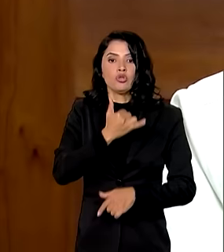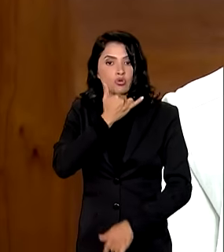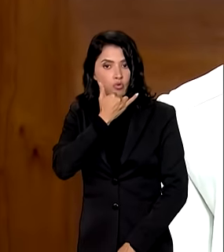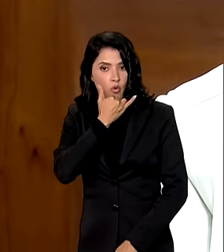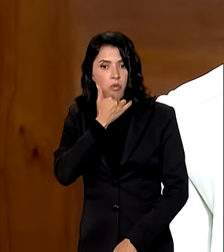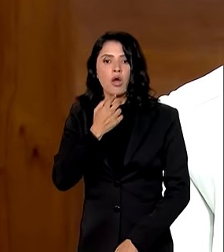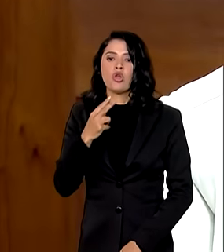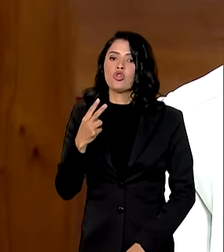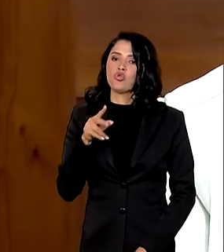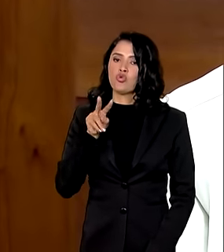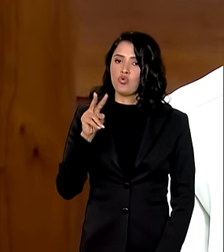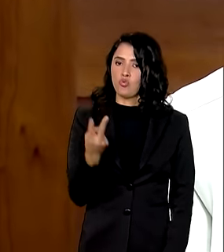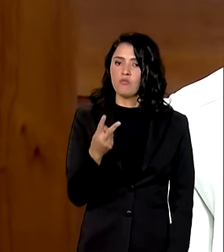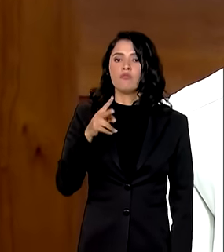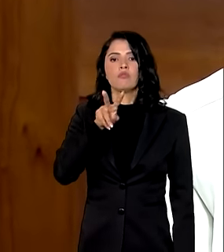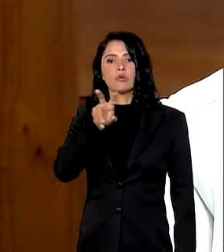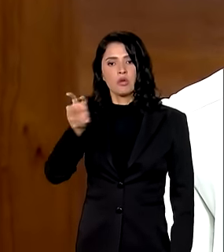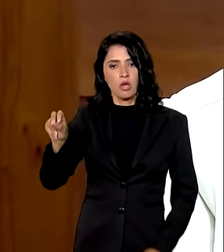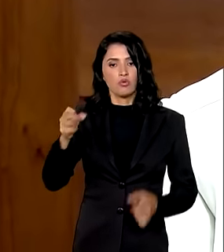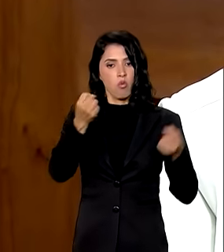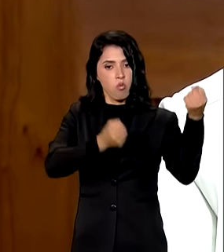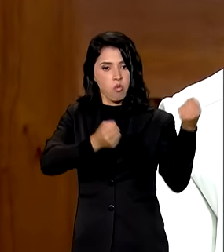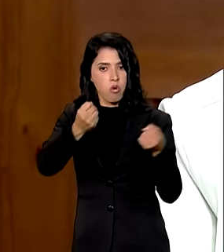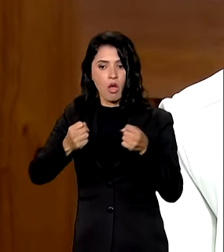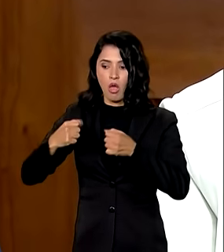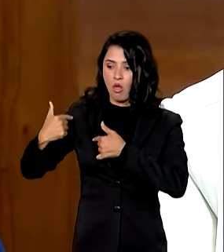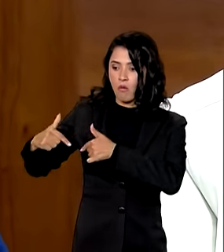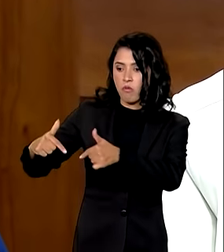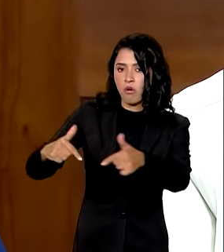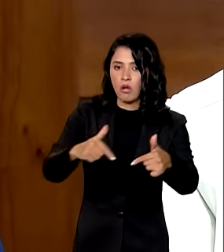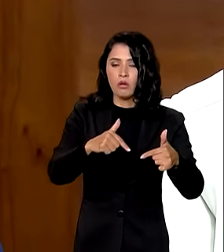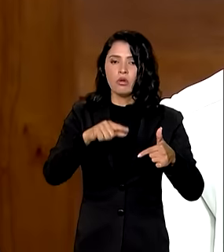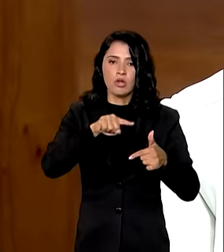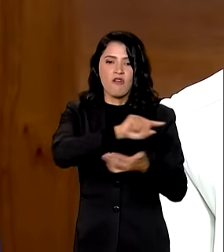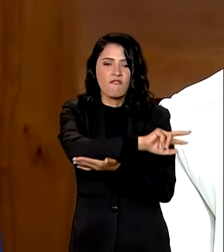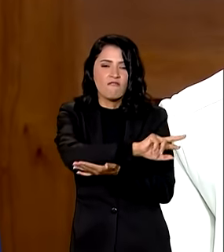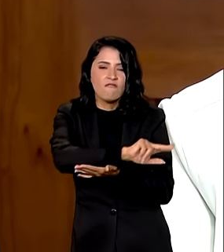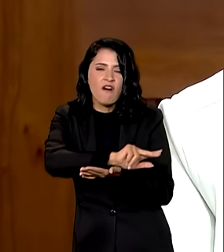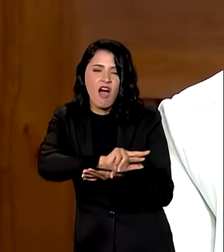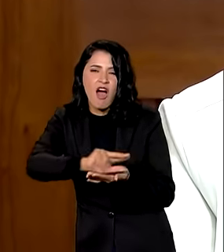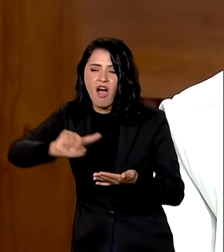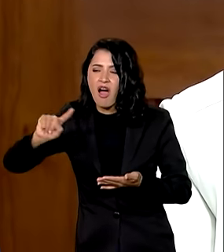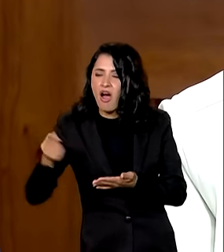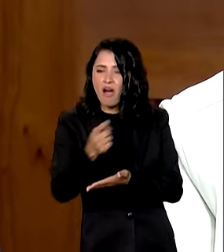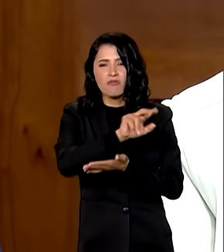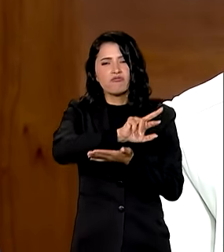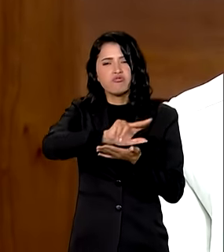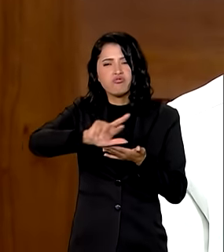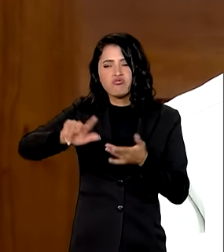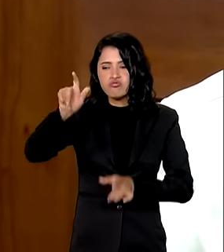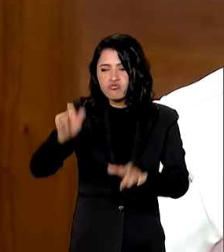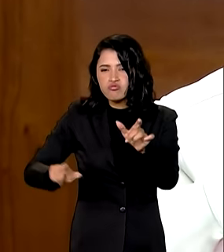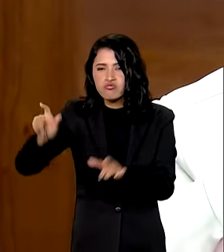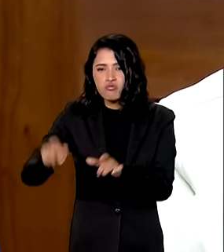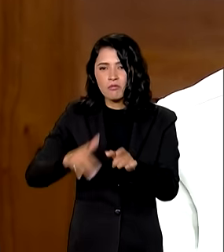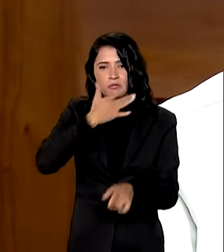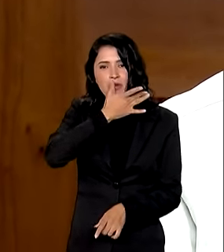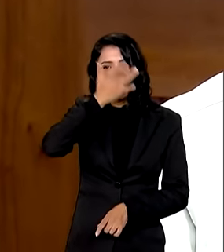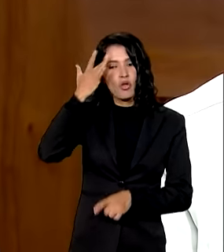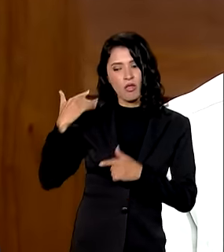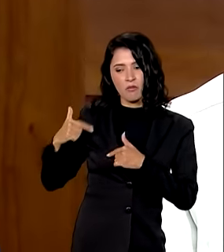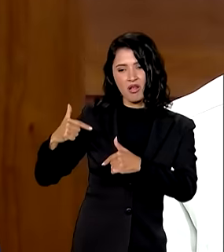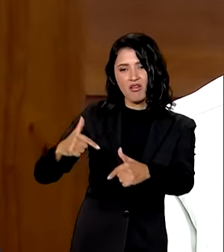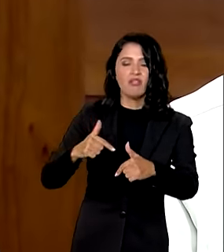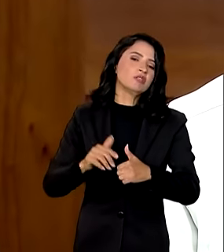direto trabalhando nessas operações. E aí são milhares de homens. Eu quero até fazer uma ressalva aqui,